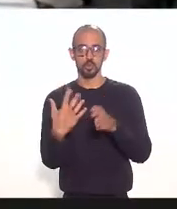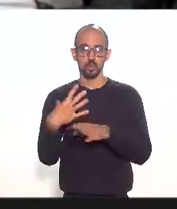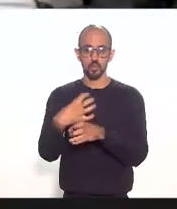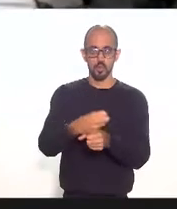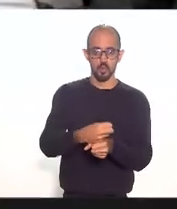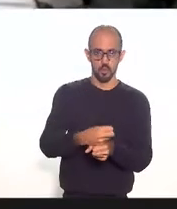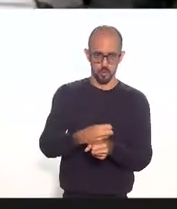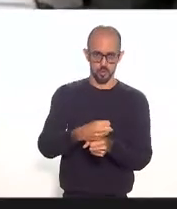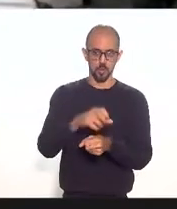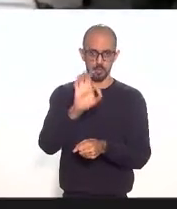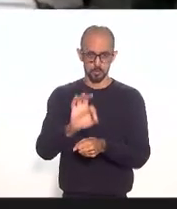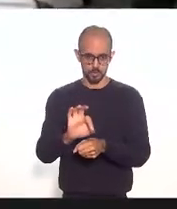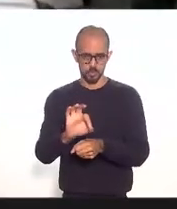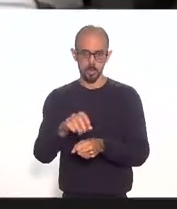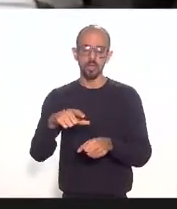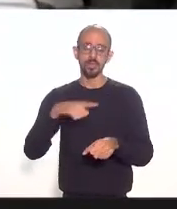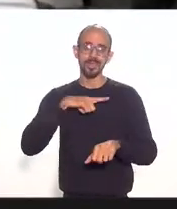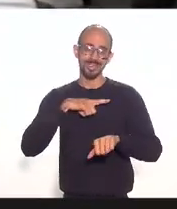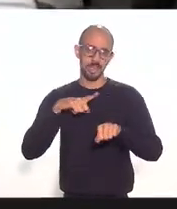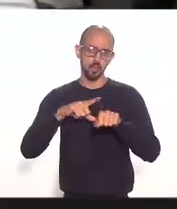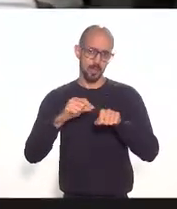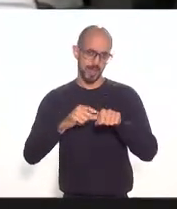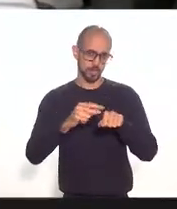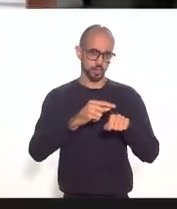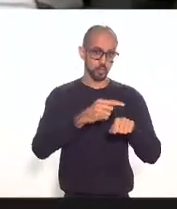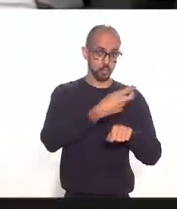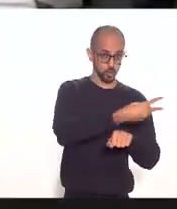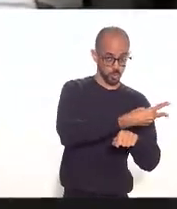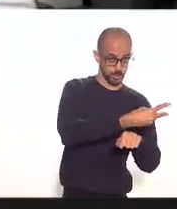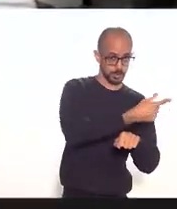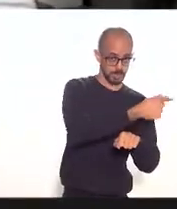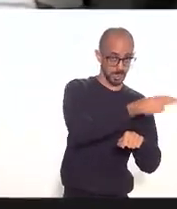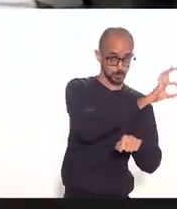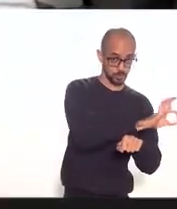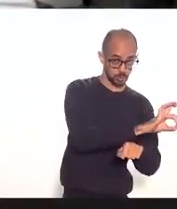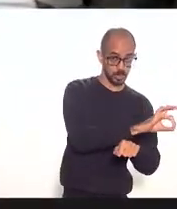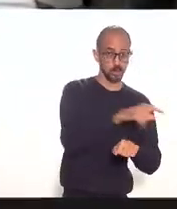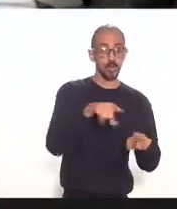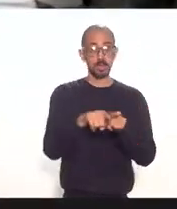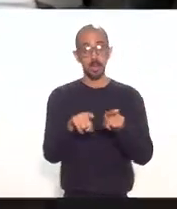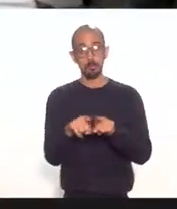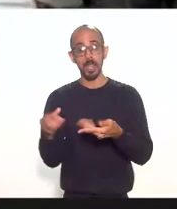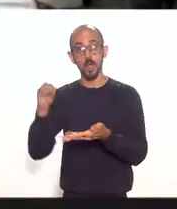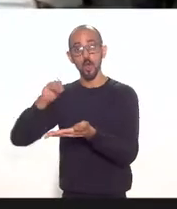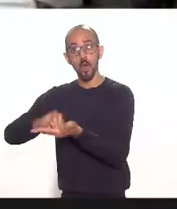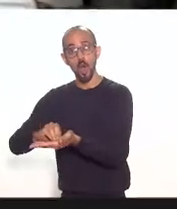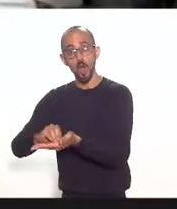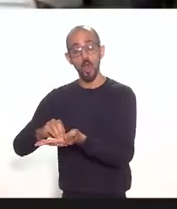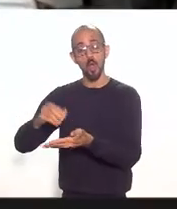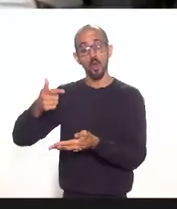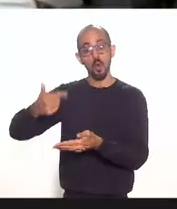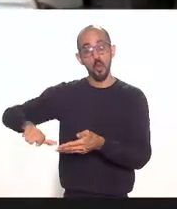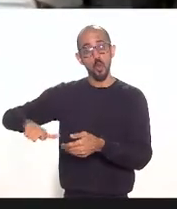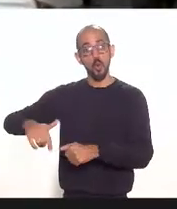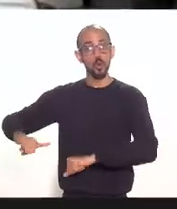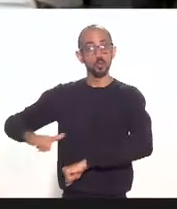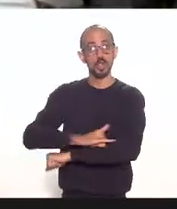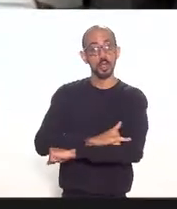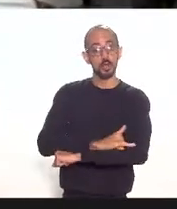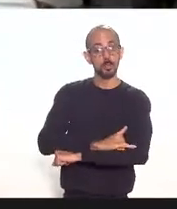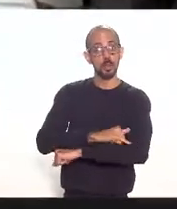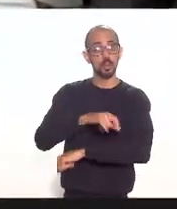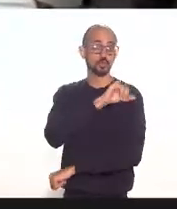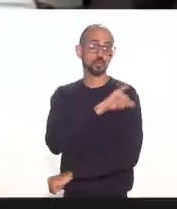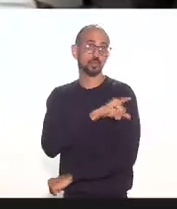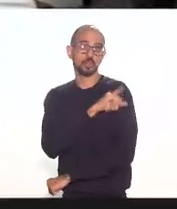prevista no artigo 2 que menciona os 7% também inclui os aeroportos fluminenses que não se situem na capital do estado